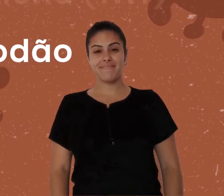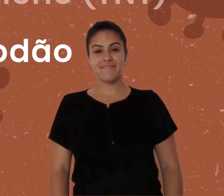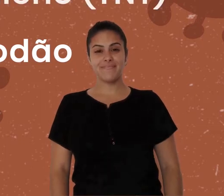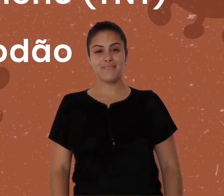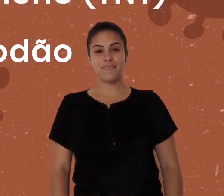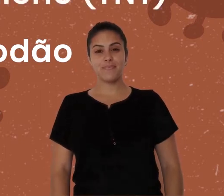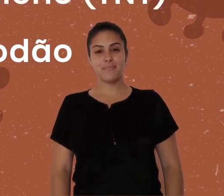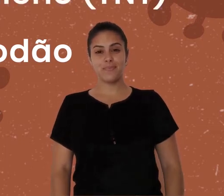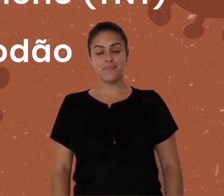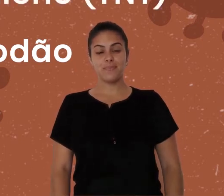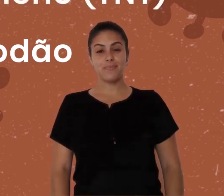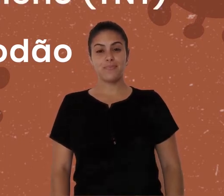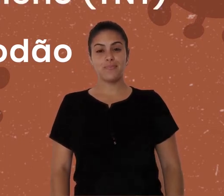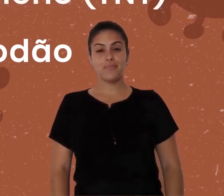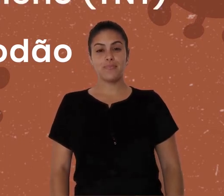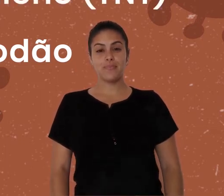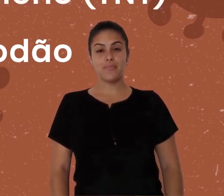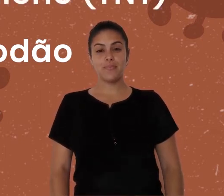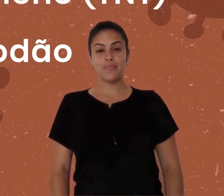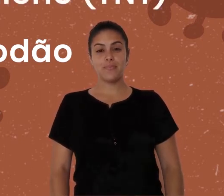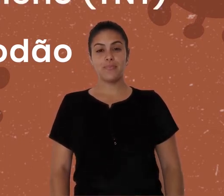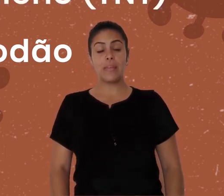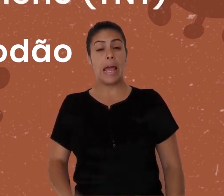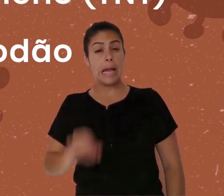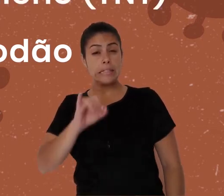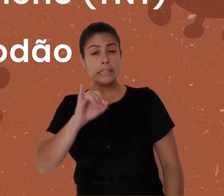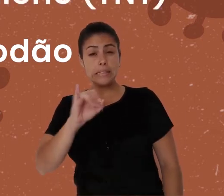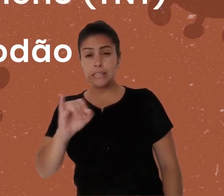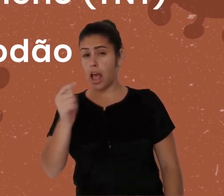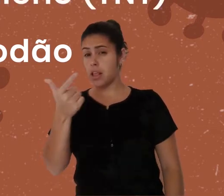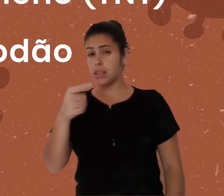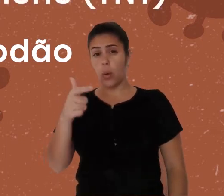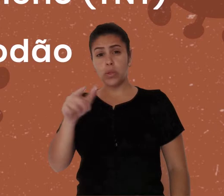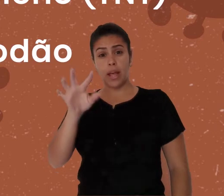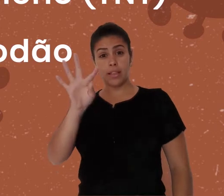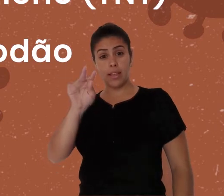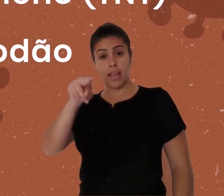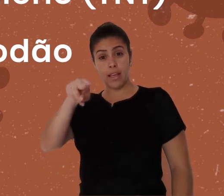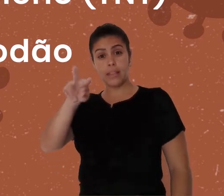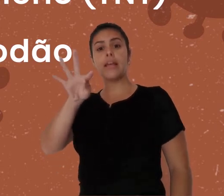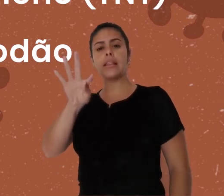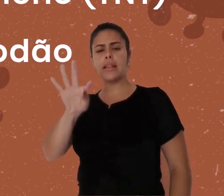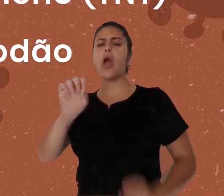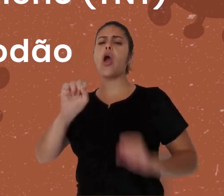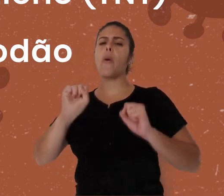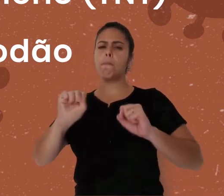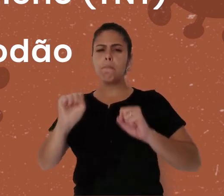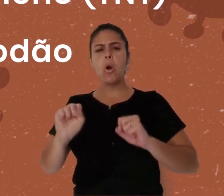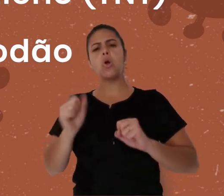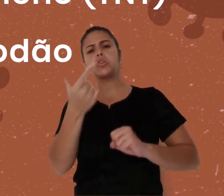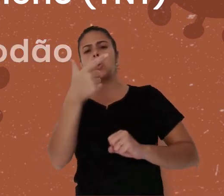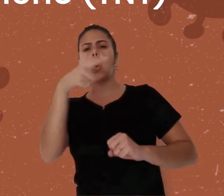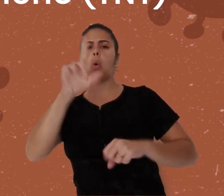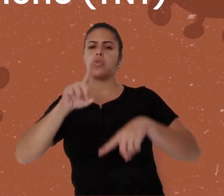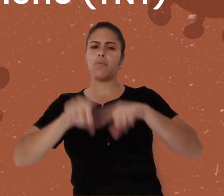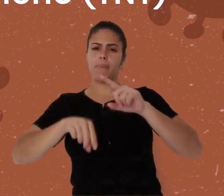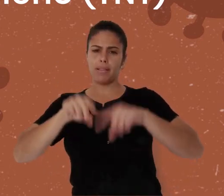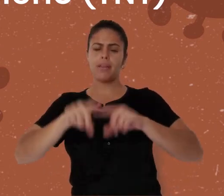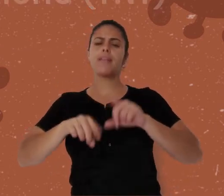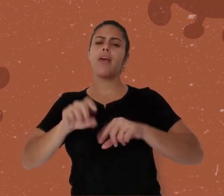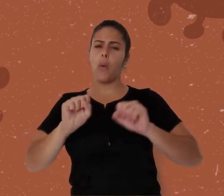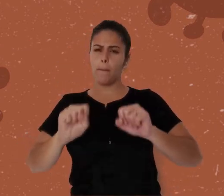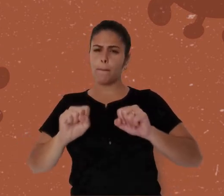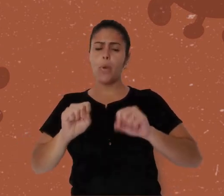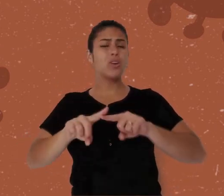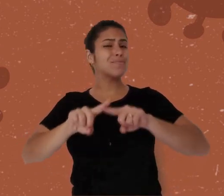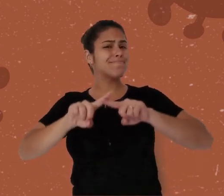feito de polipropileno, também conhecido como TNT, que é uma resina de baixa densidade. Se não for